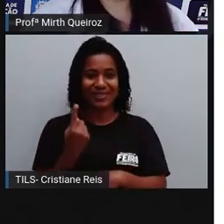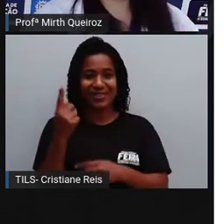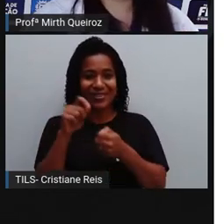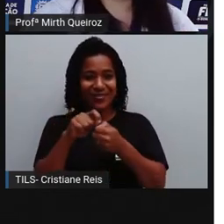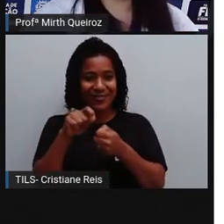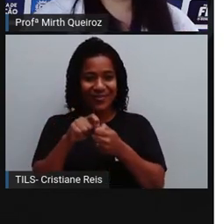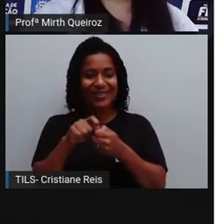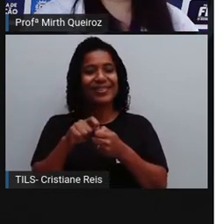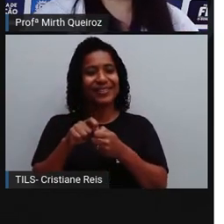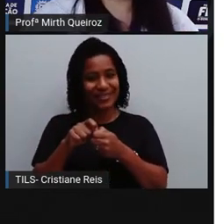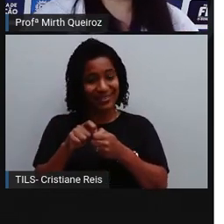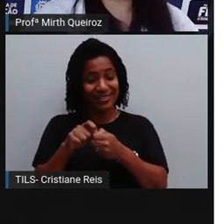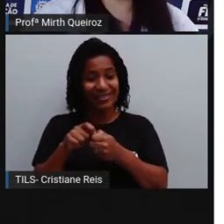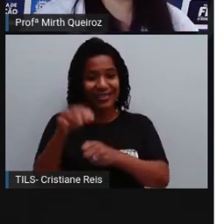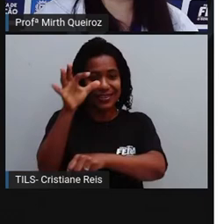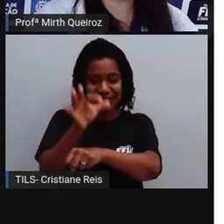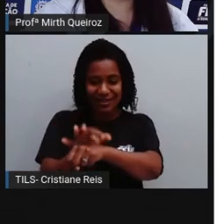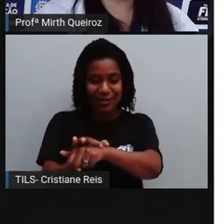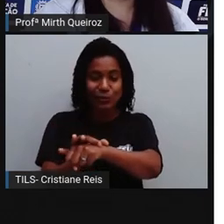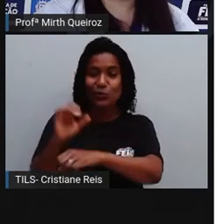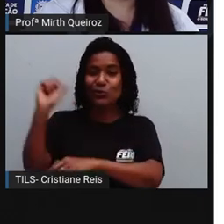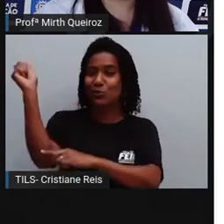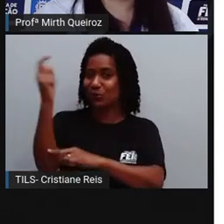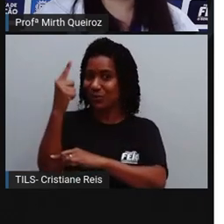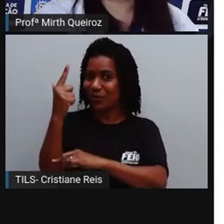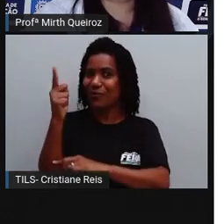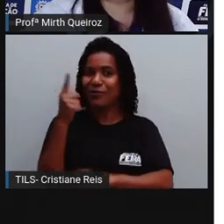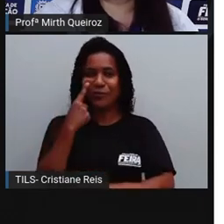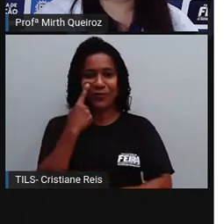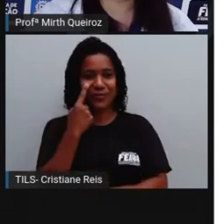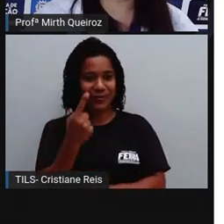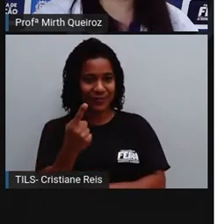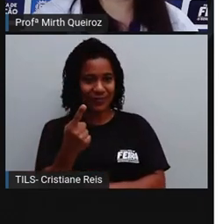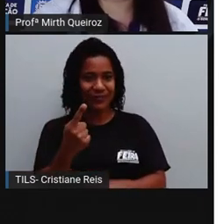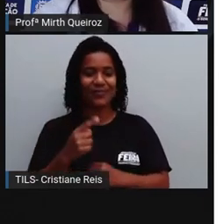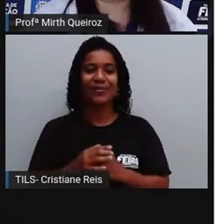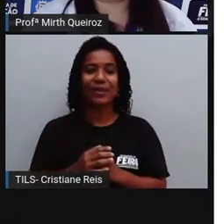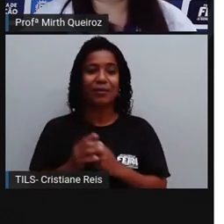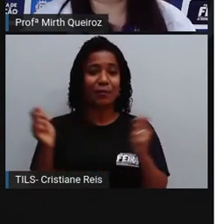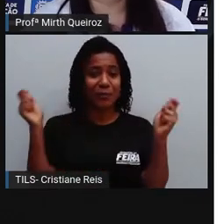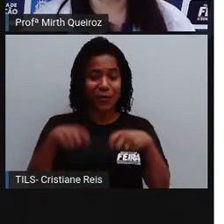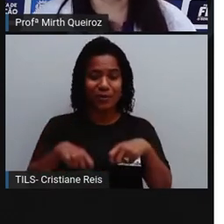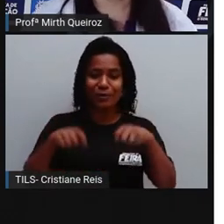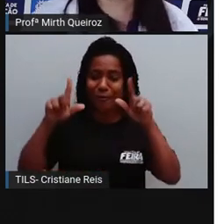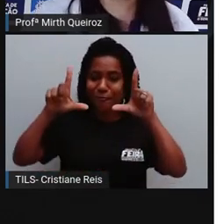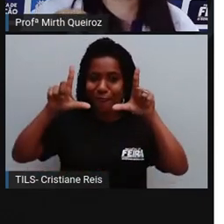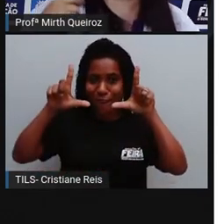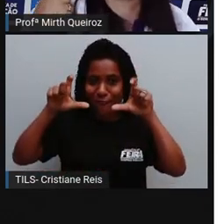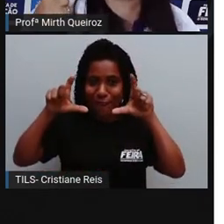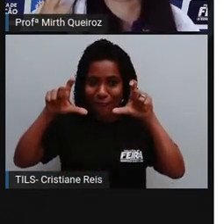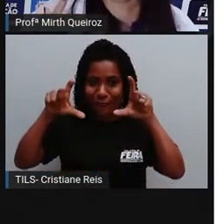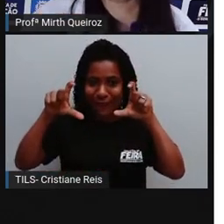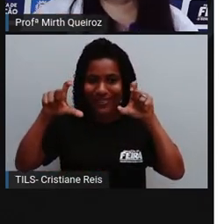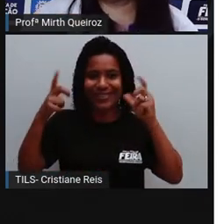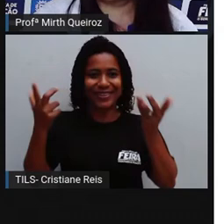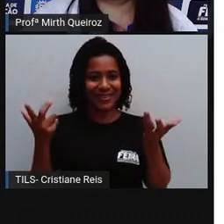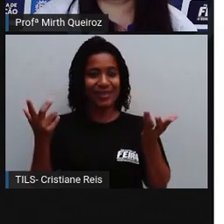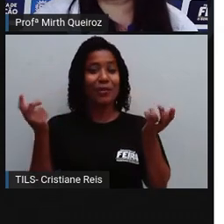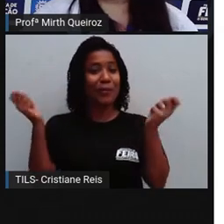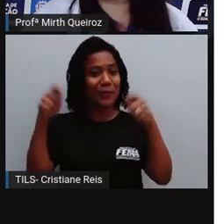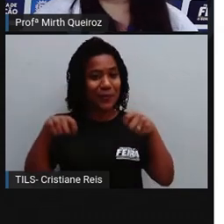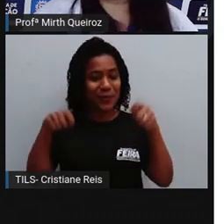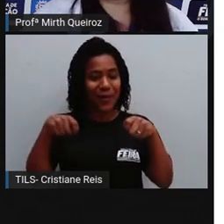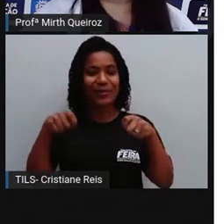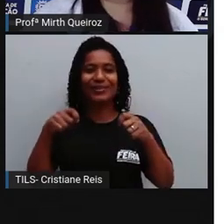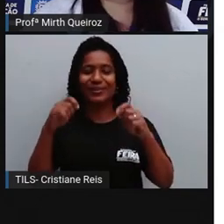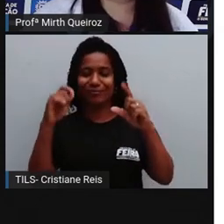esse relógio solar, certo? E se vocês fizerem, vocês vão fotografar, vocês vão postar, se